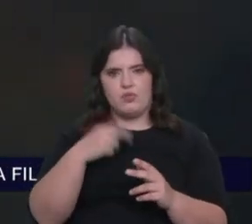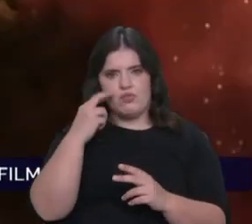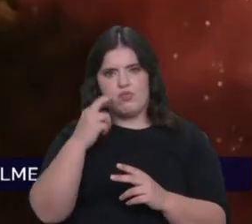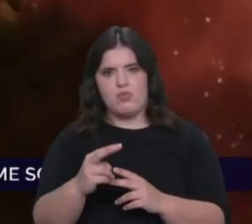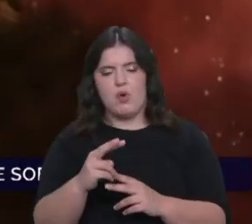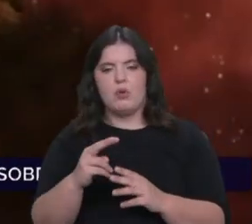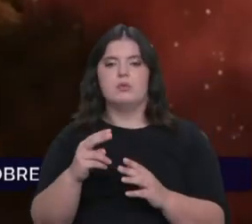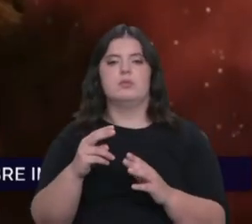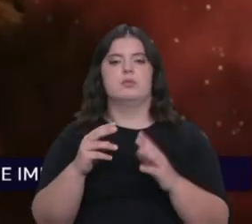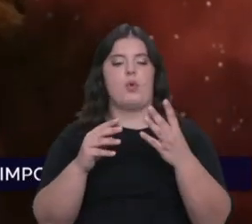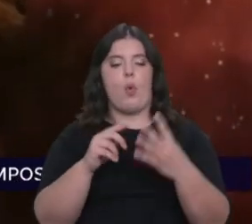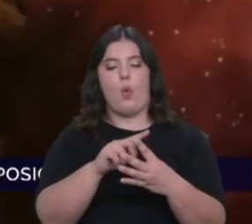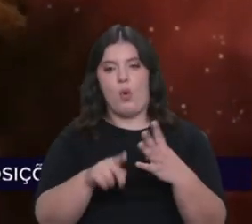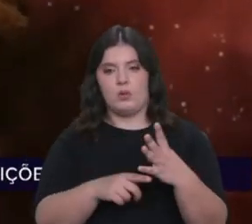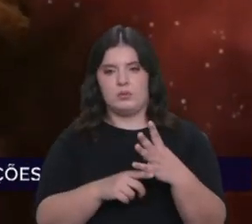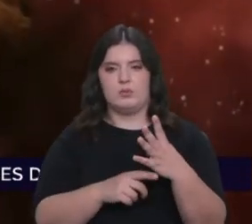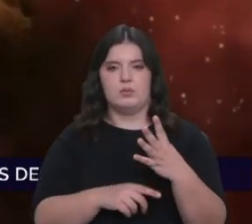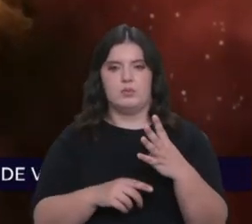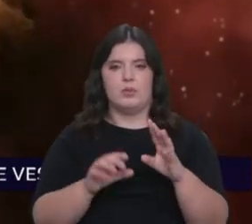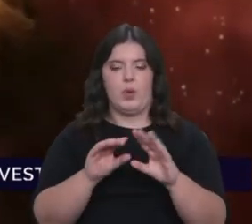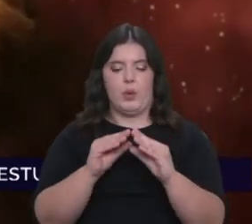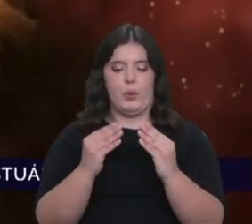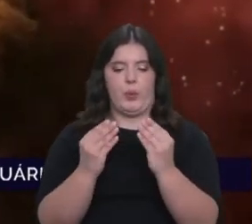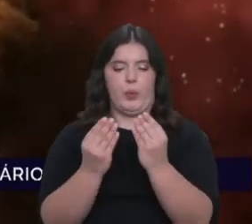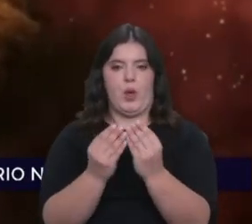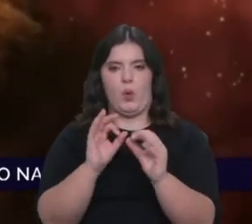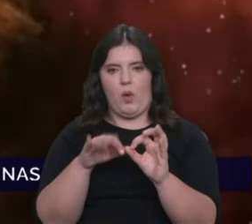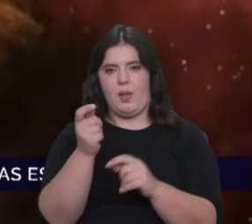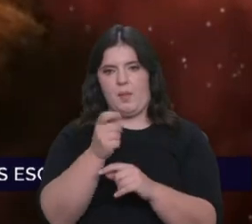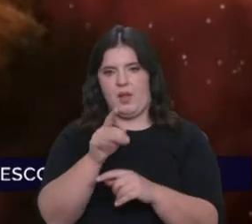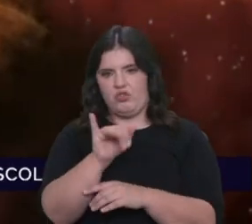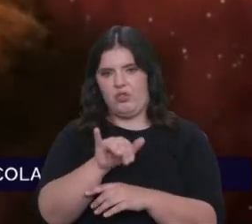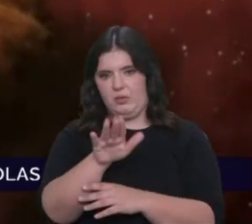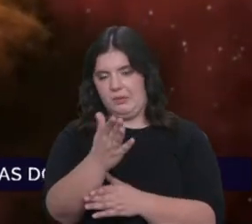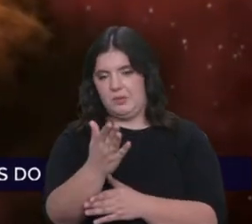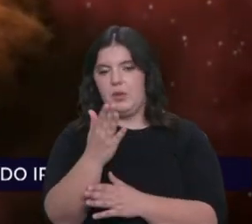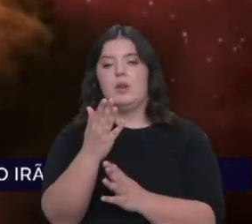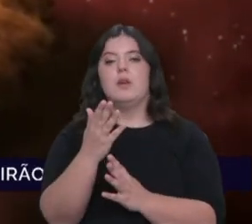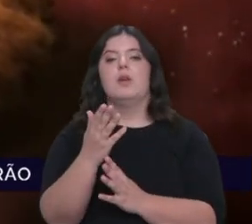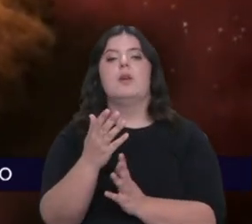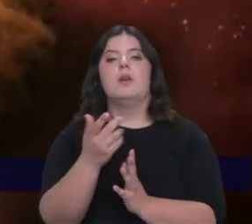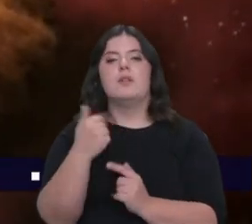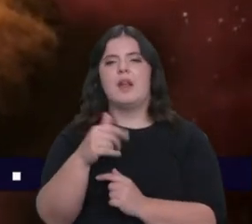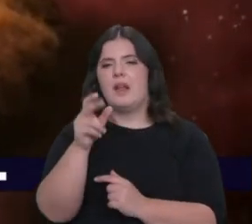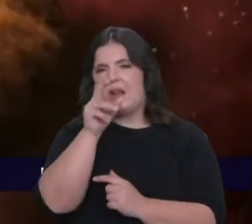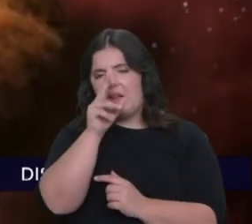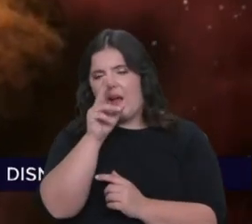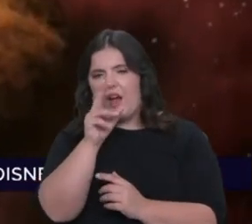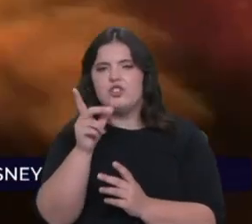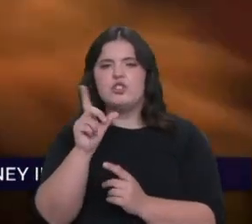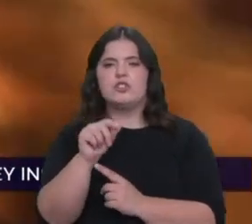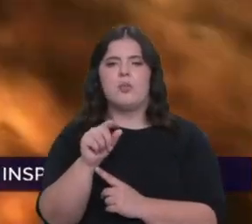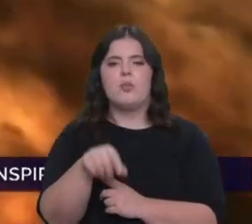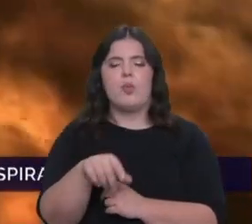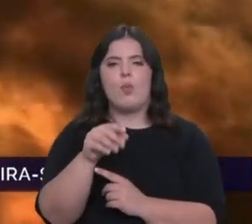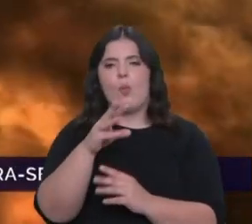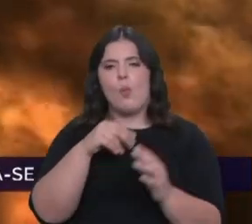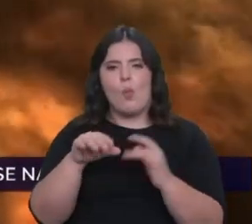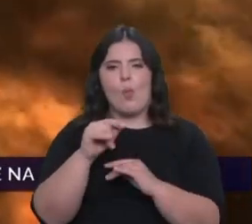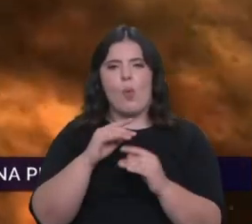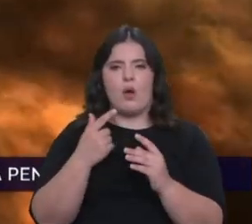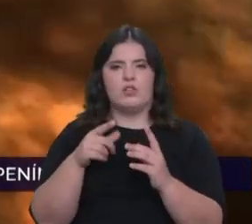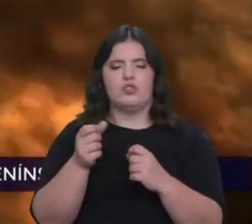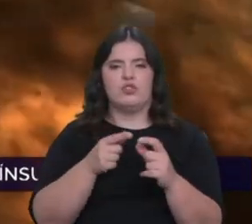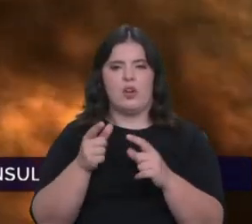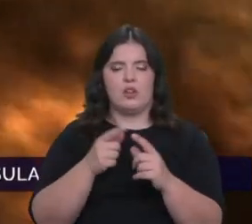destes discos protoplanetários, ou seja, é como mostra esta ilustração, estes discos que têm muito gás e poeira à volta das estrelas novas, quando falamos de estrelas